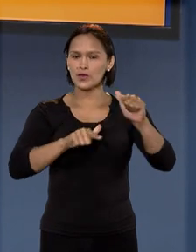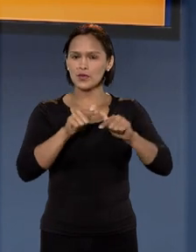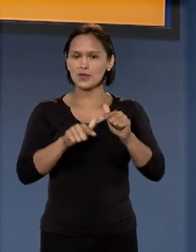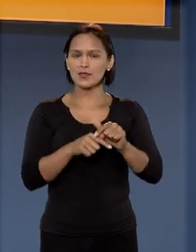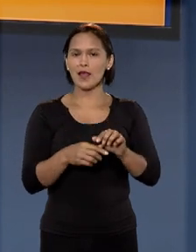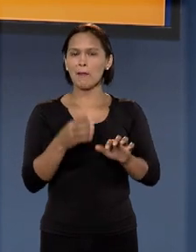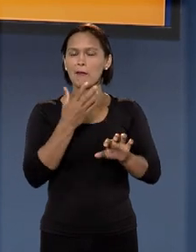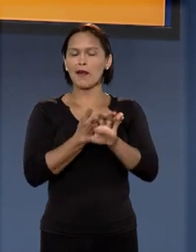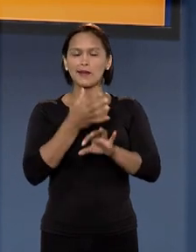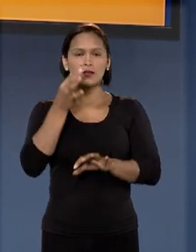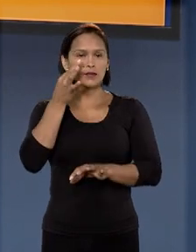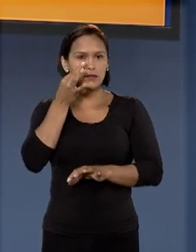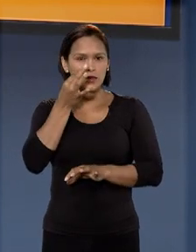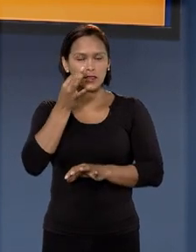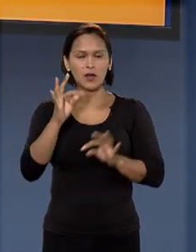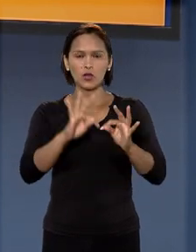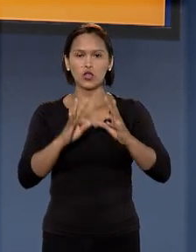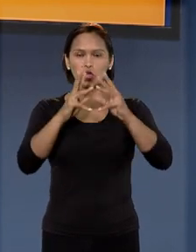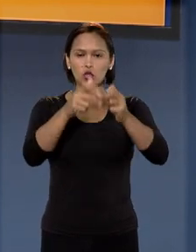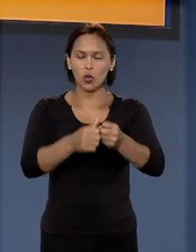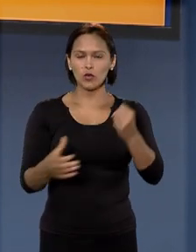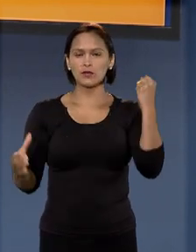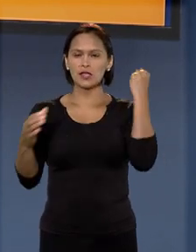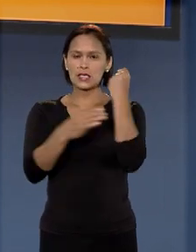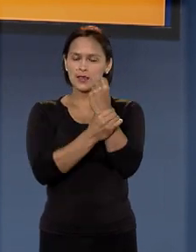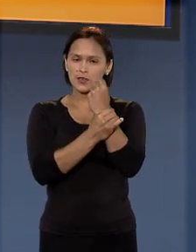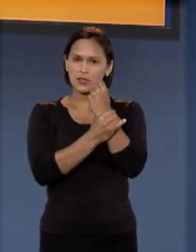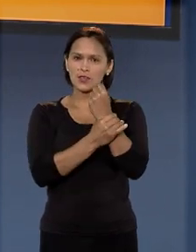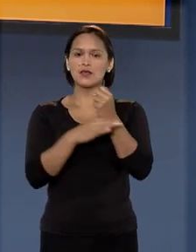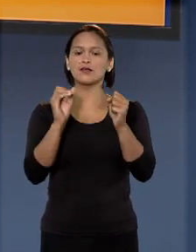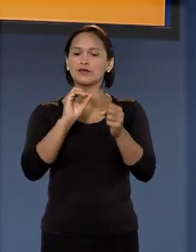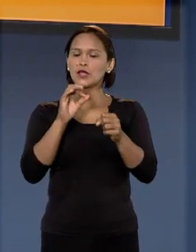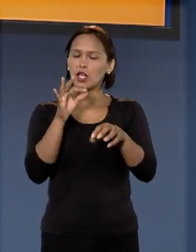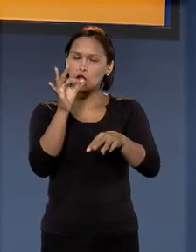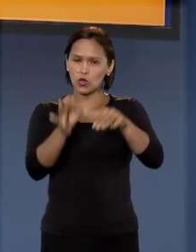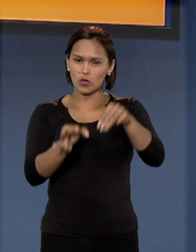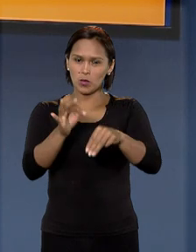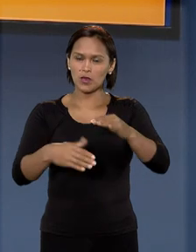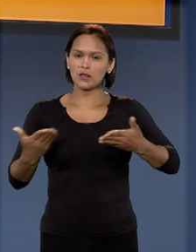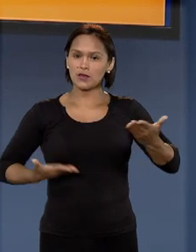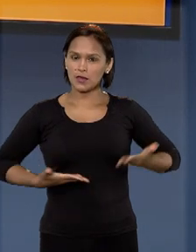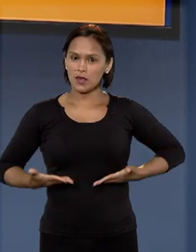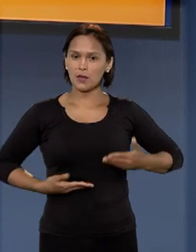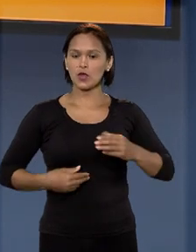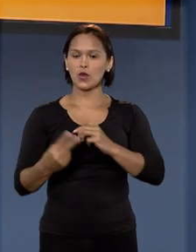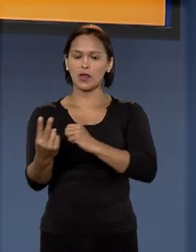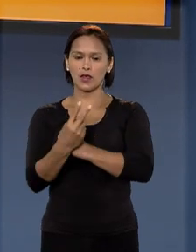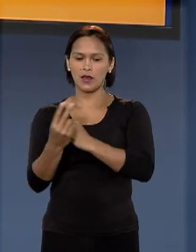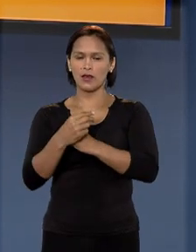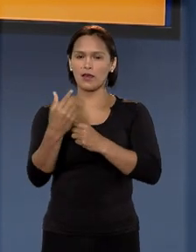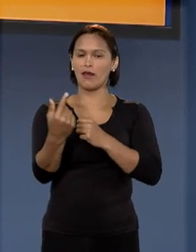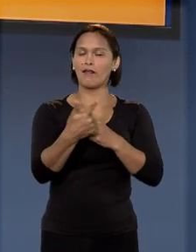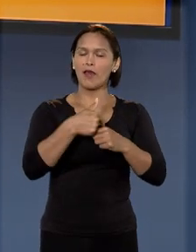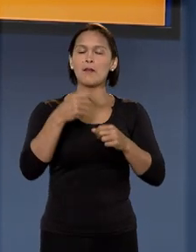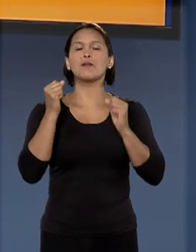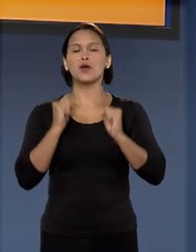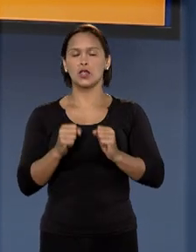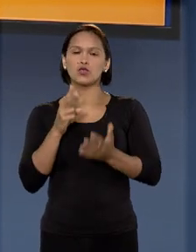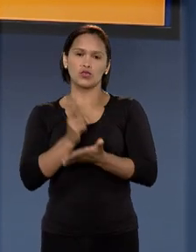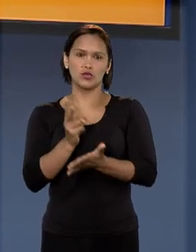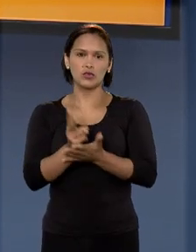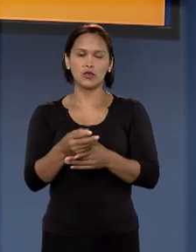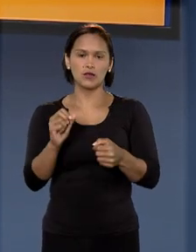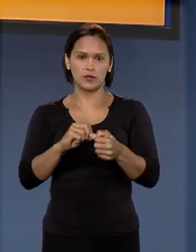atividades presenciais. Todas as medidas para garantir a segurança dos ministros, servidores e colaboradores estão sendo